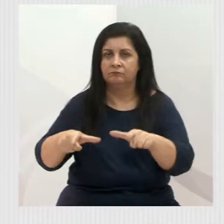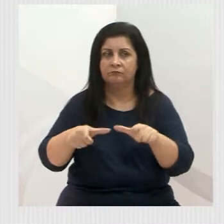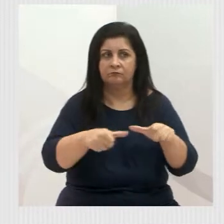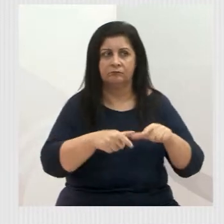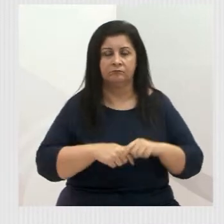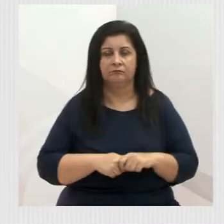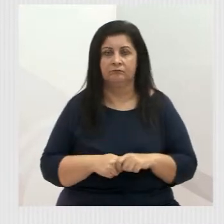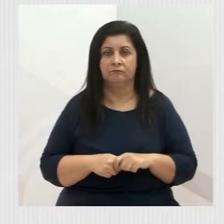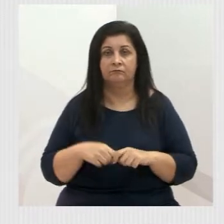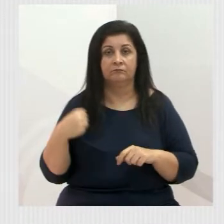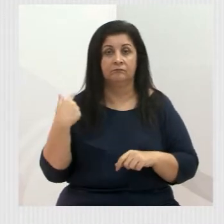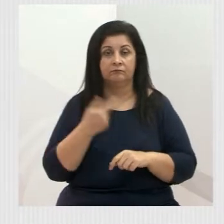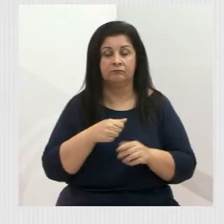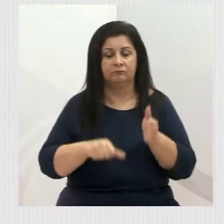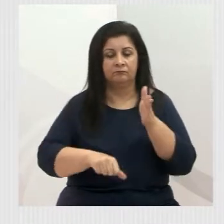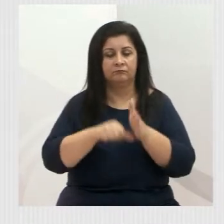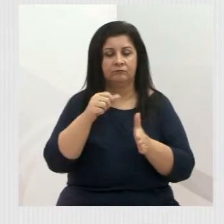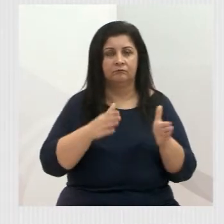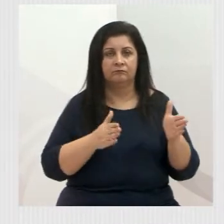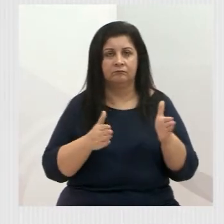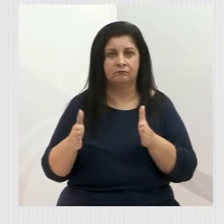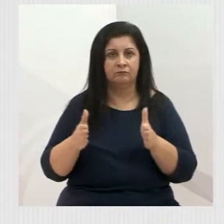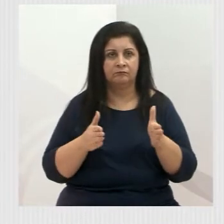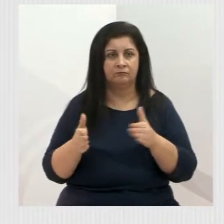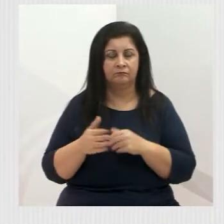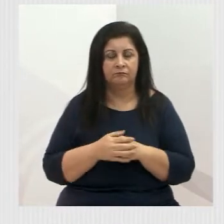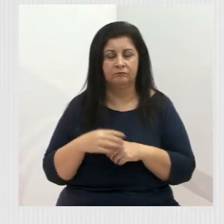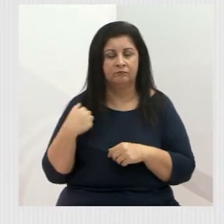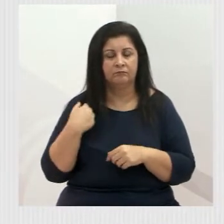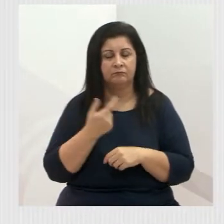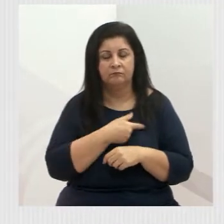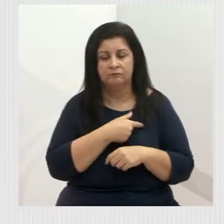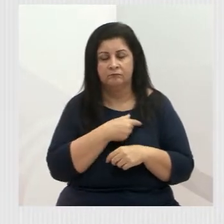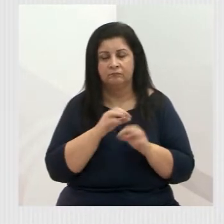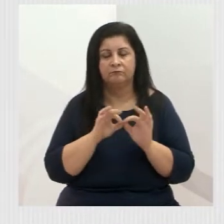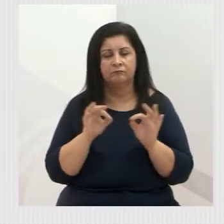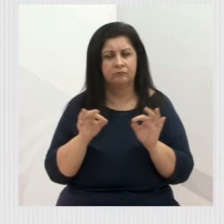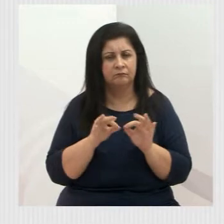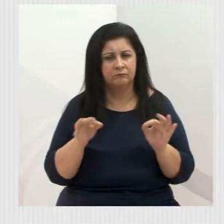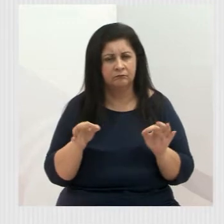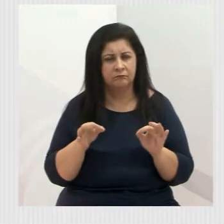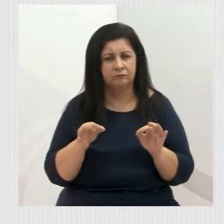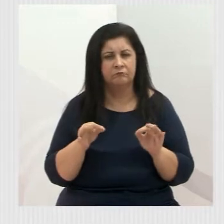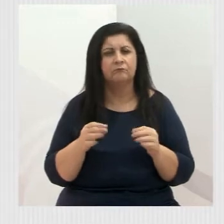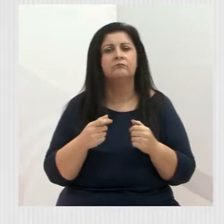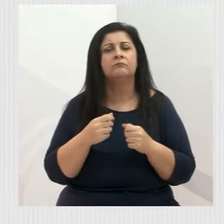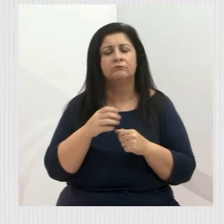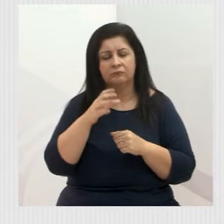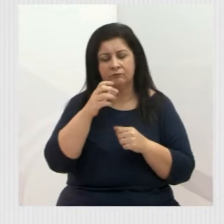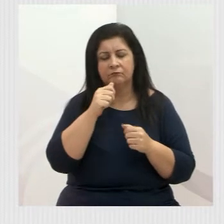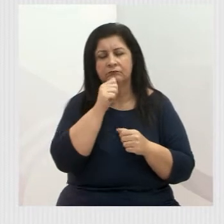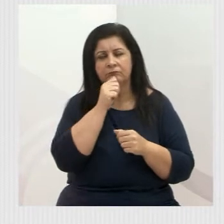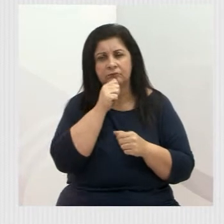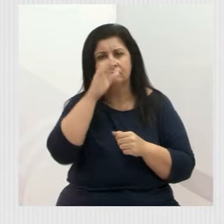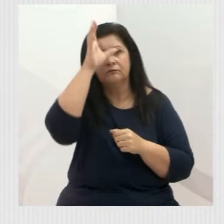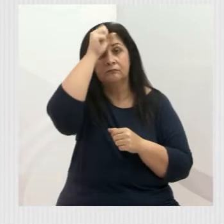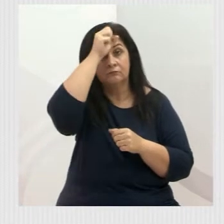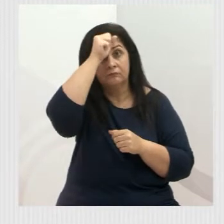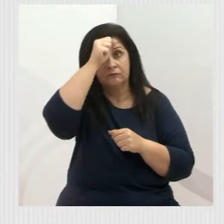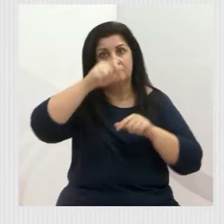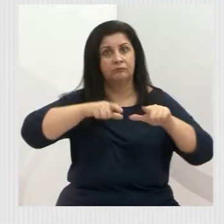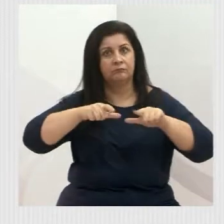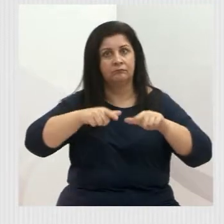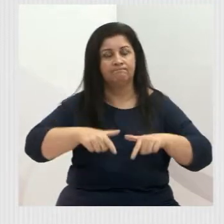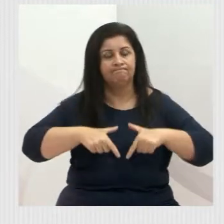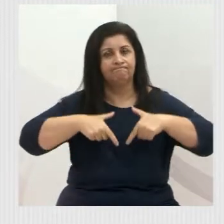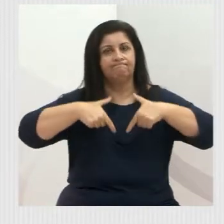é o nosso primeiro mandato, e temos a humildade de reconhecer que ainda estamos aprendendo. A tarefa é bastante árdua,